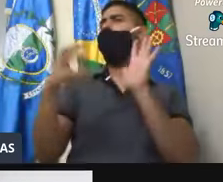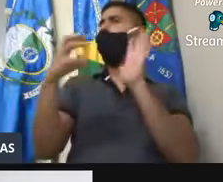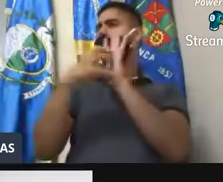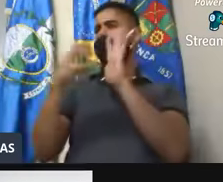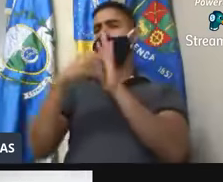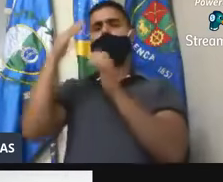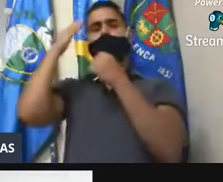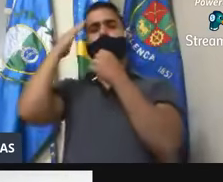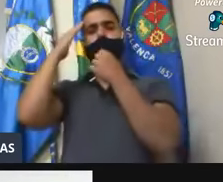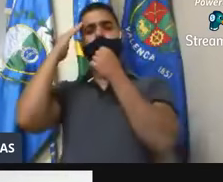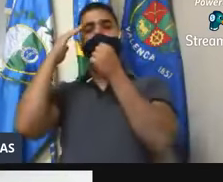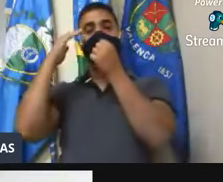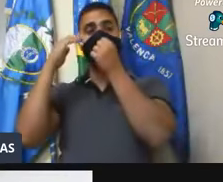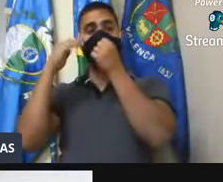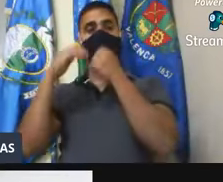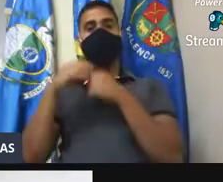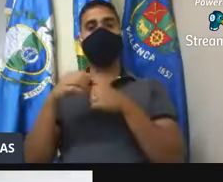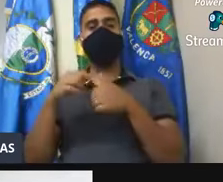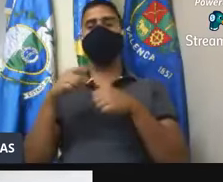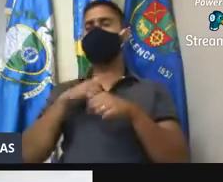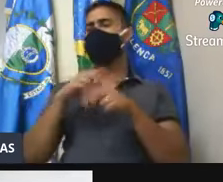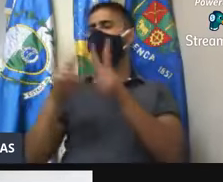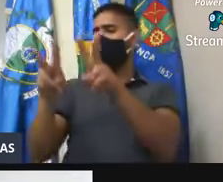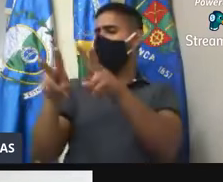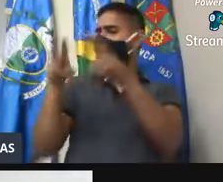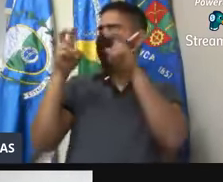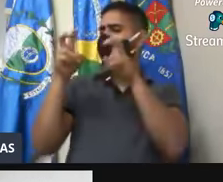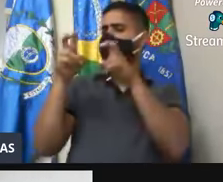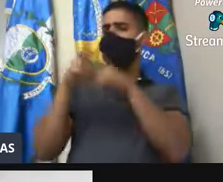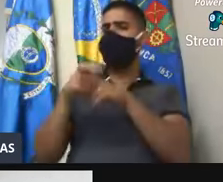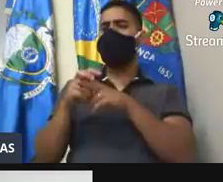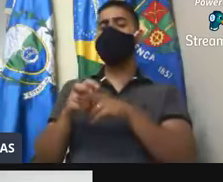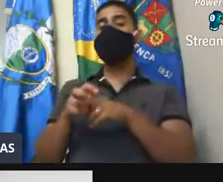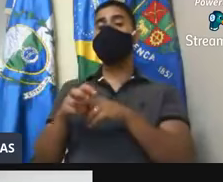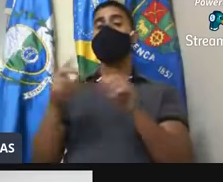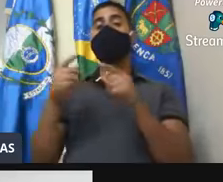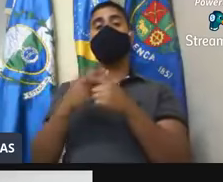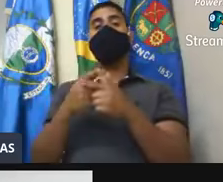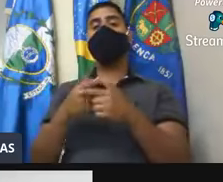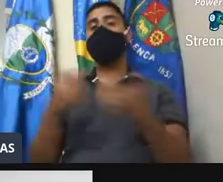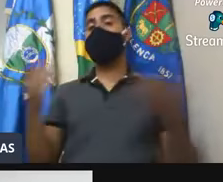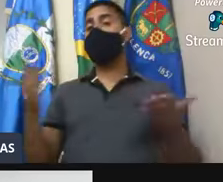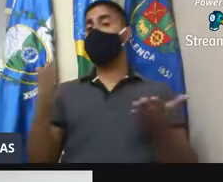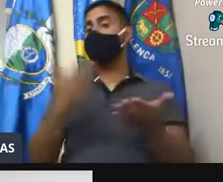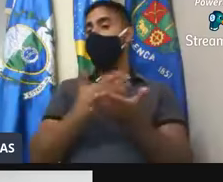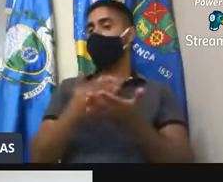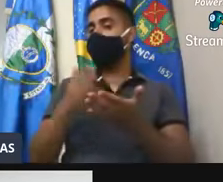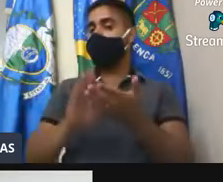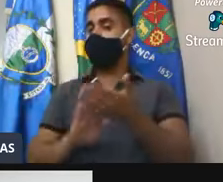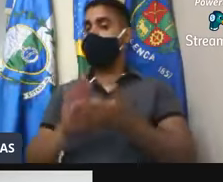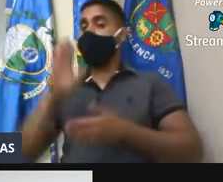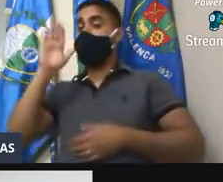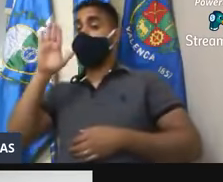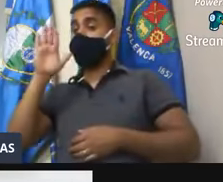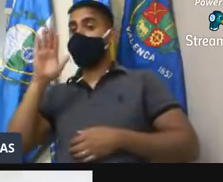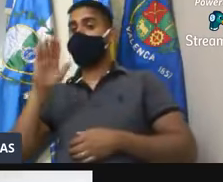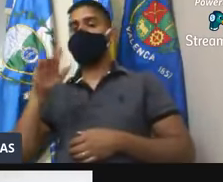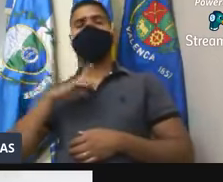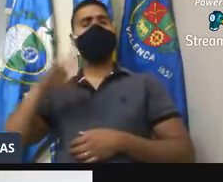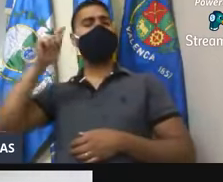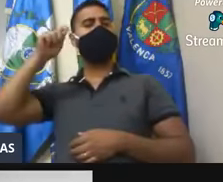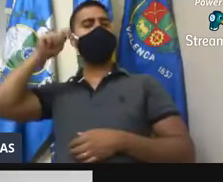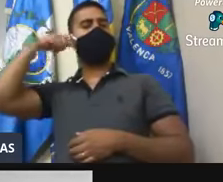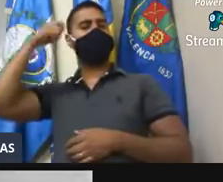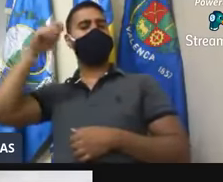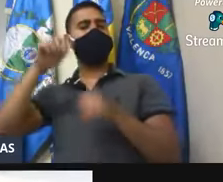e nós ficássemos atentos, porque estamos em pleito eleitoral. Um vídeo que foi